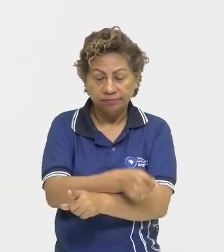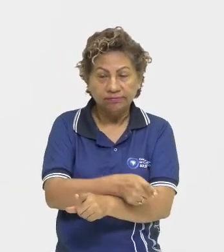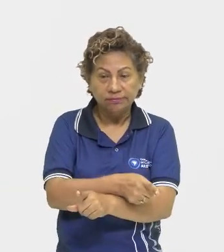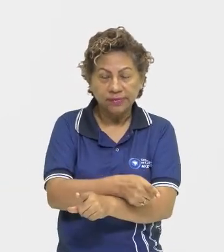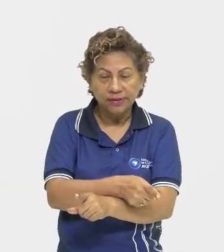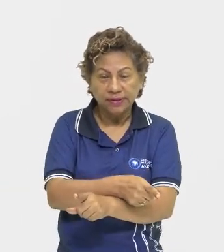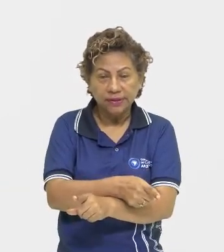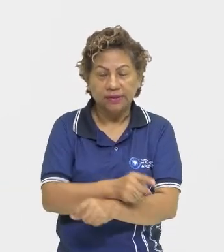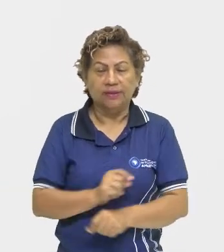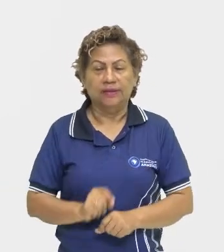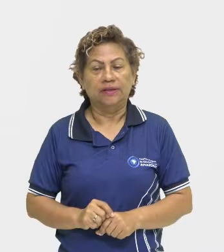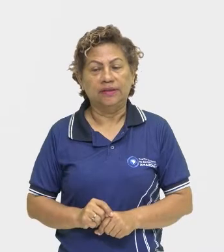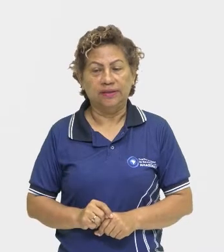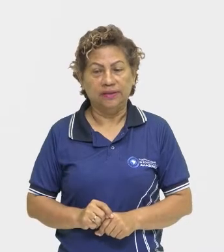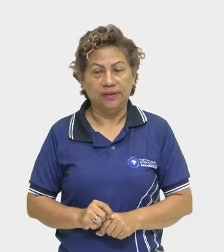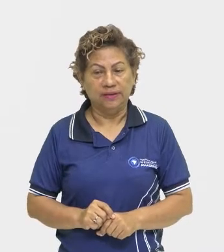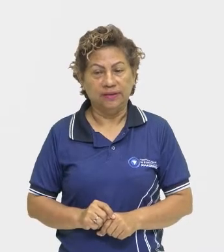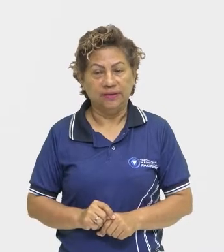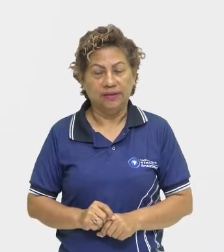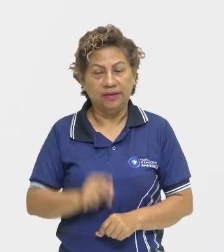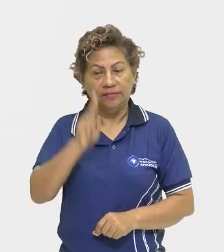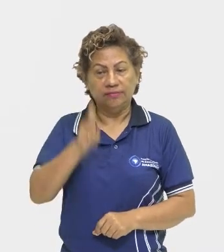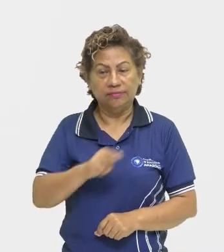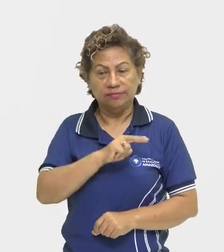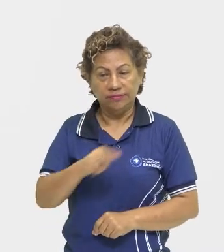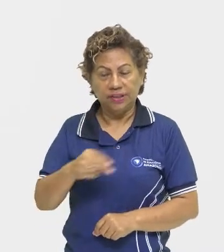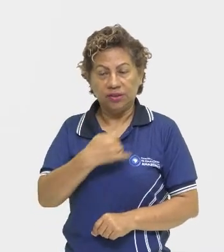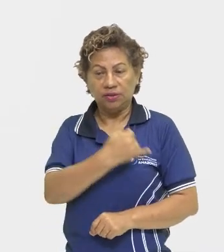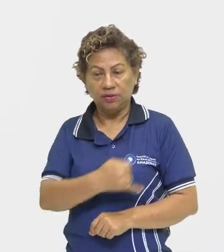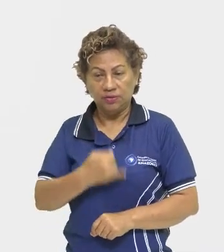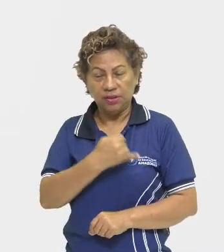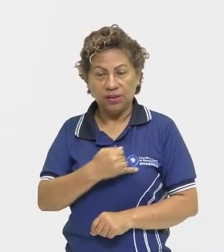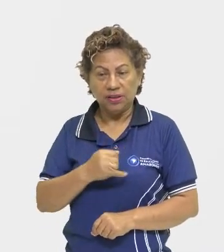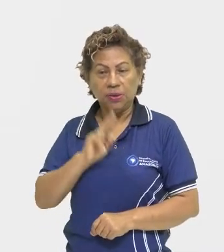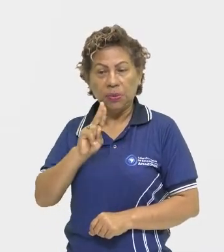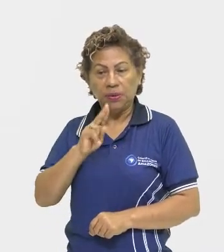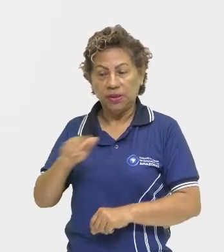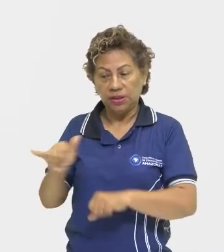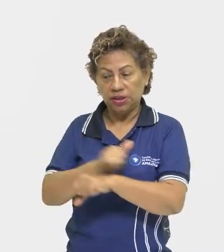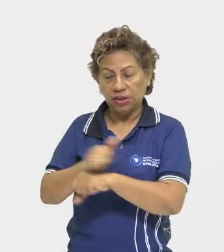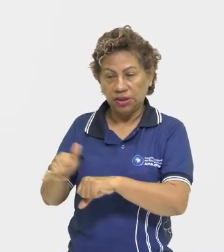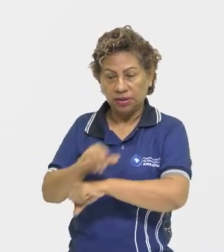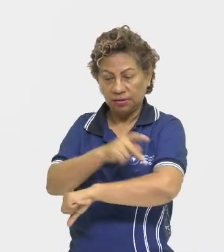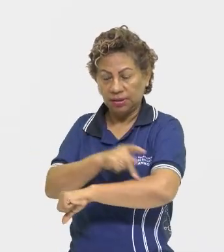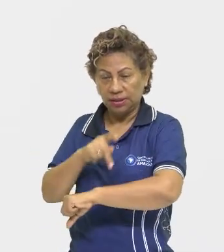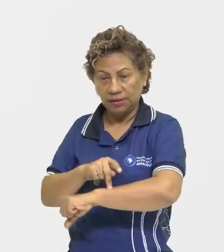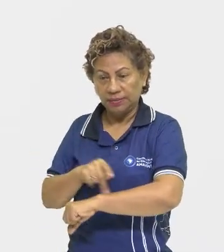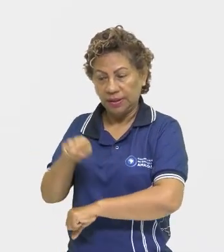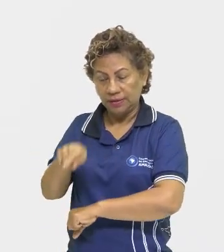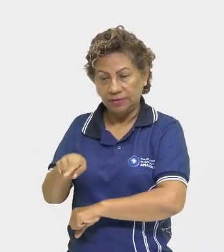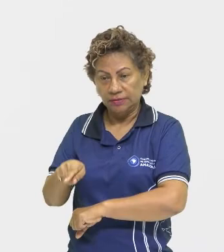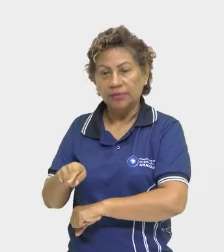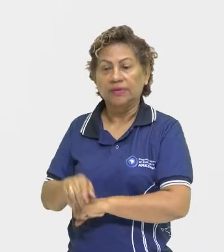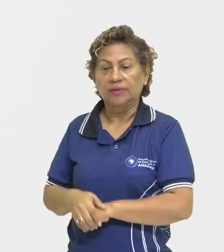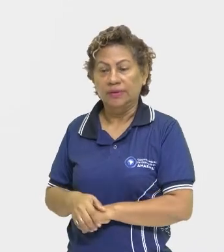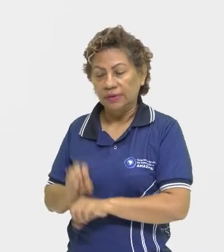Então, o instrumento que os padres mais utilizaram, a ferramenta pedagógica, né, foi exatamente